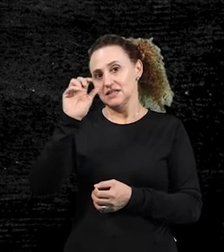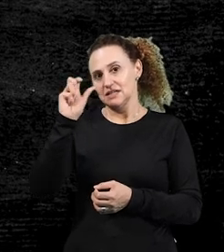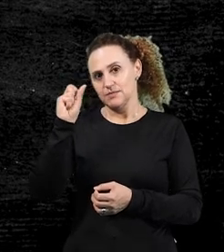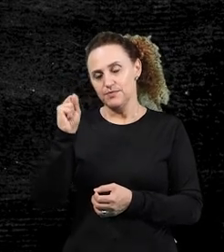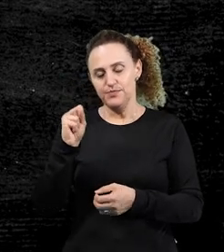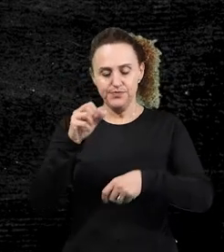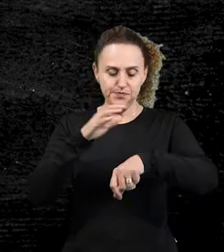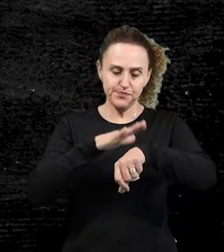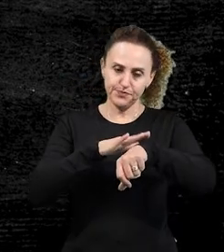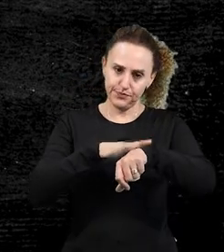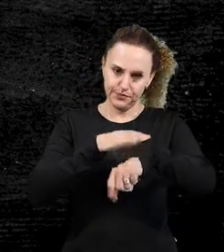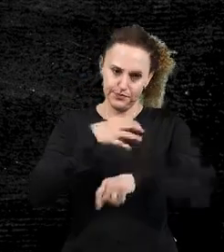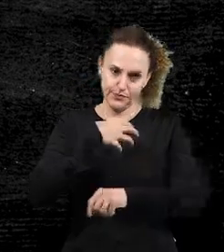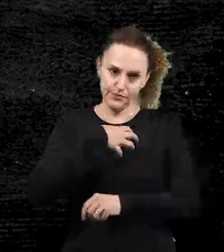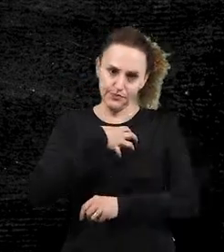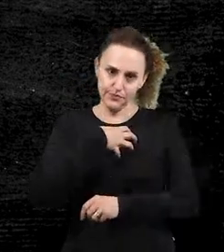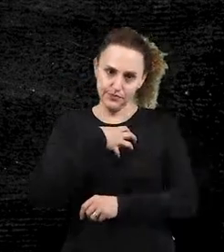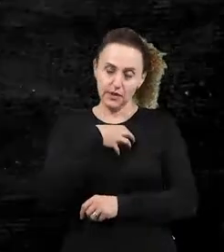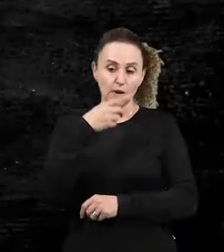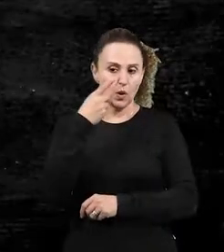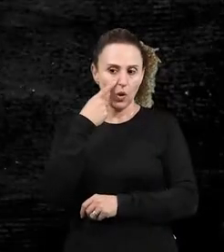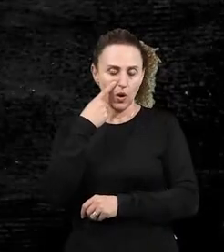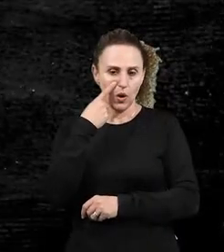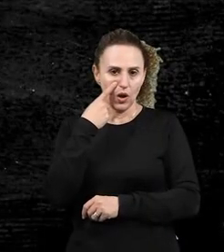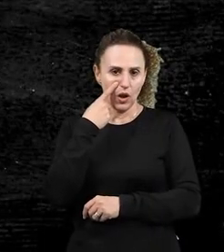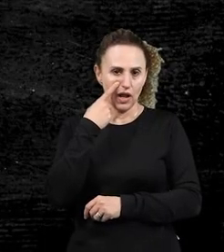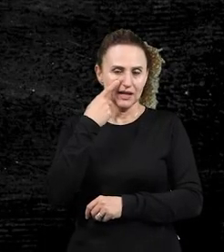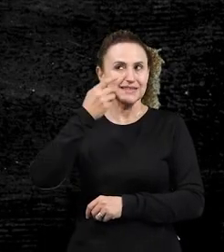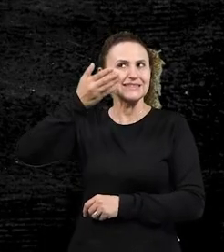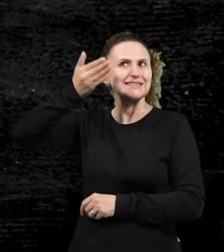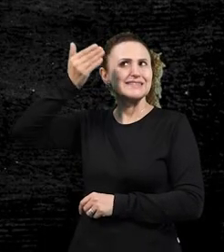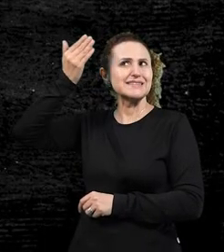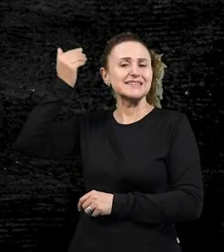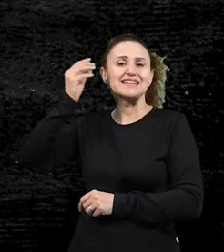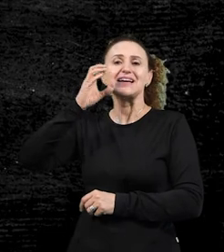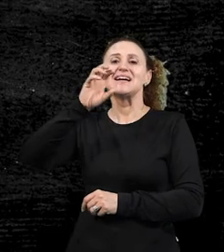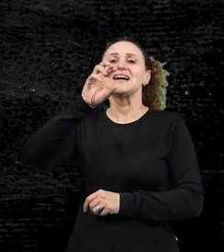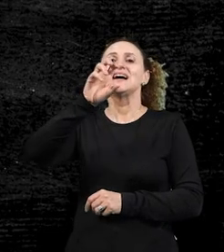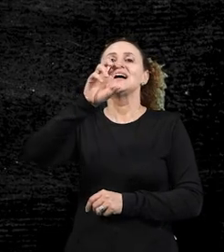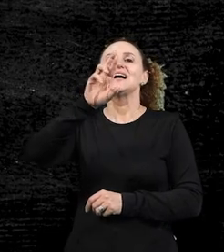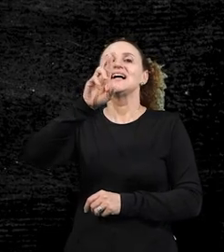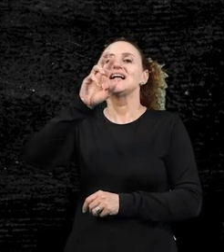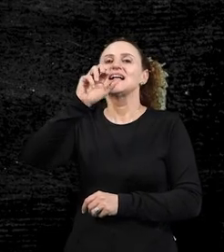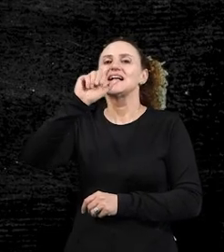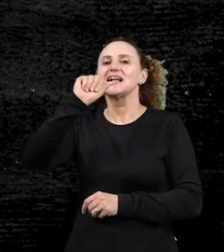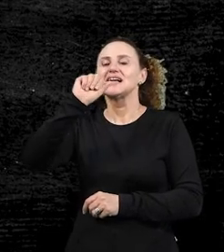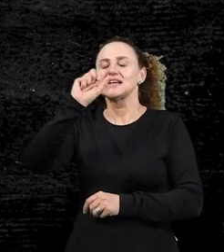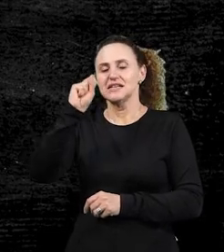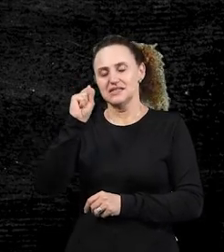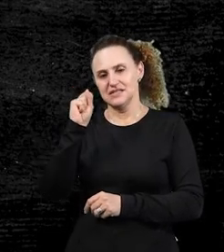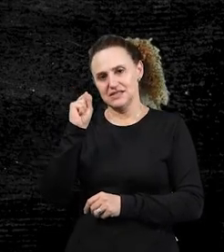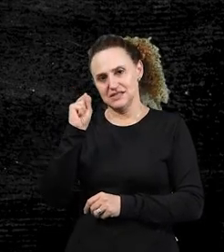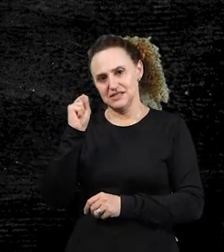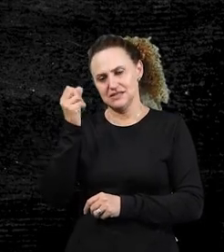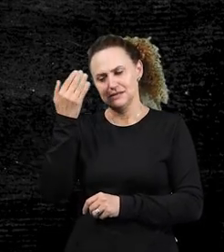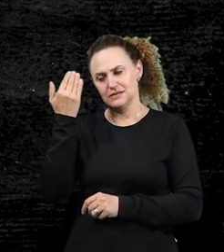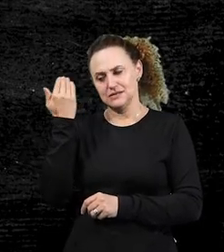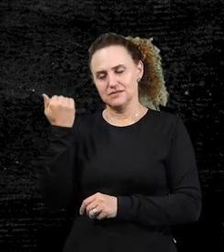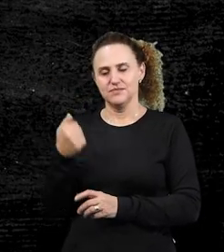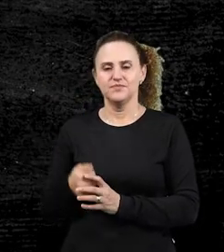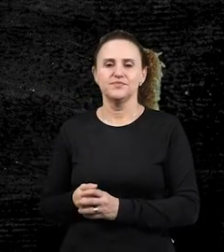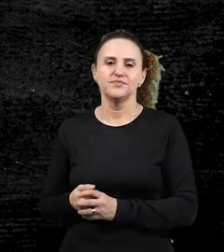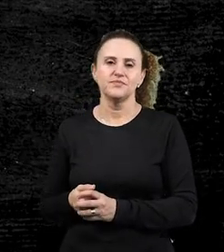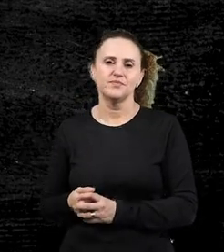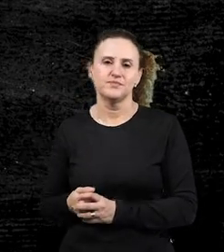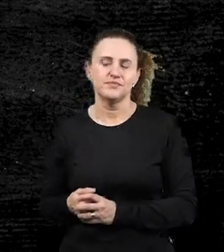modo. Qual? Tempo. Olha lá, cantaras é pretérito mais que perfeito,